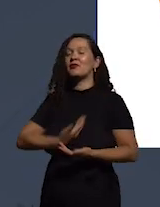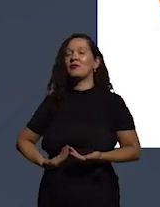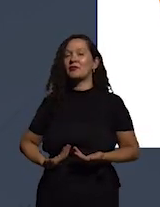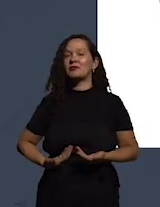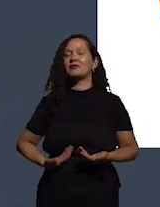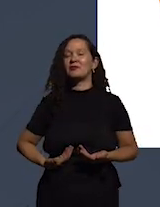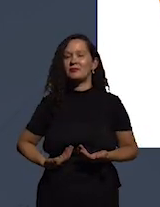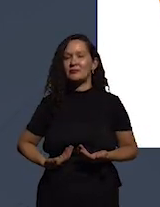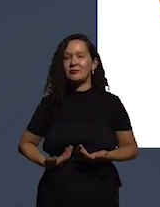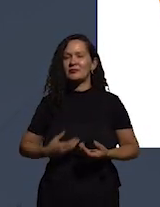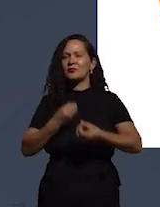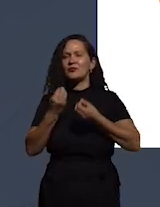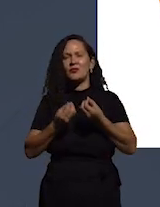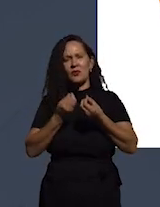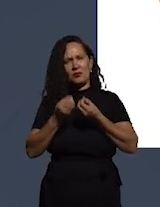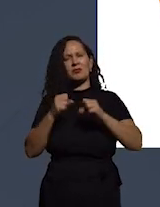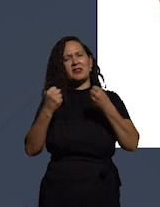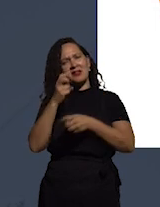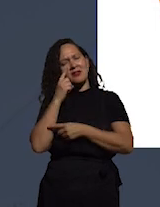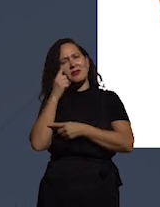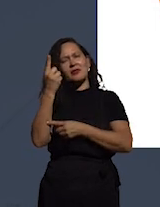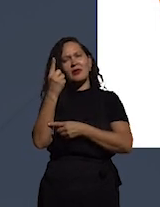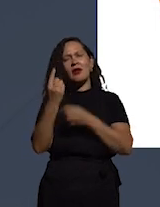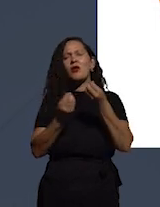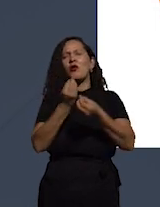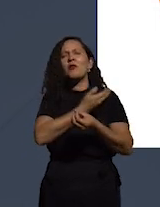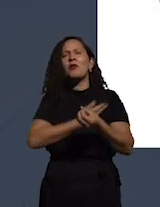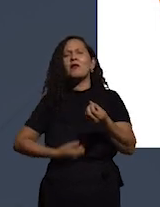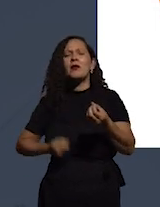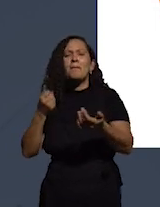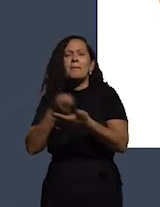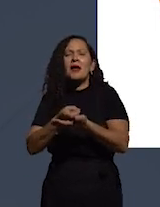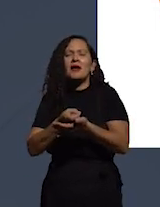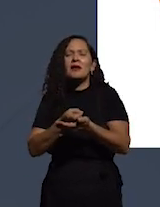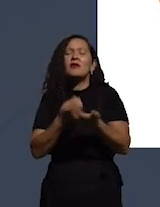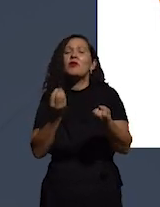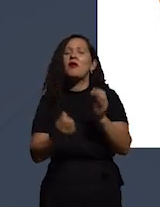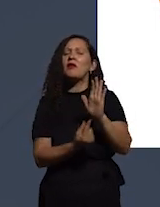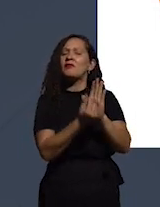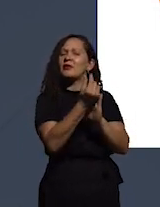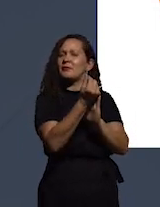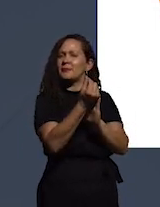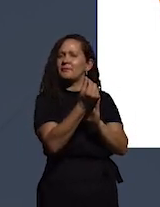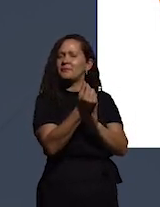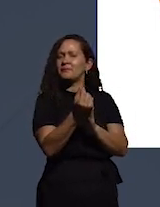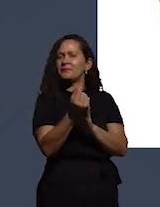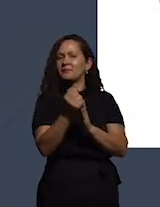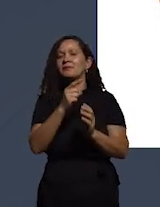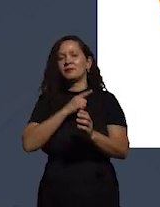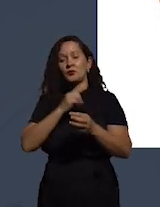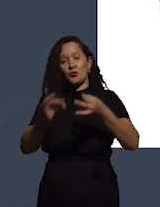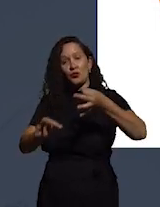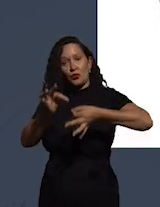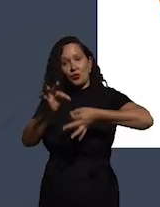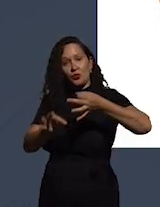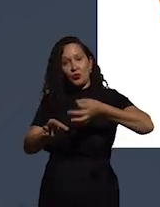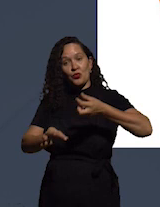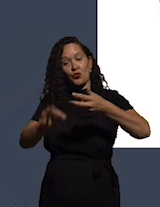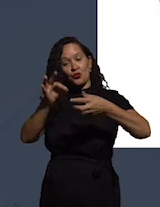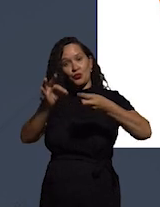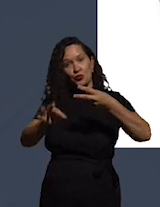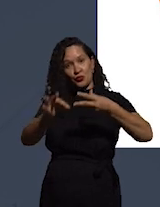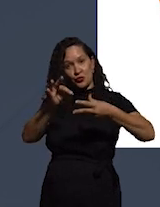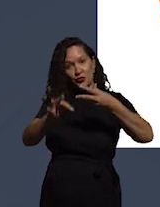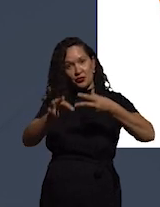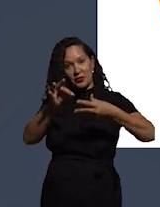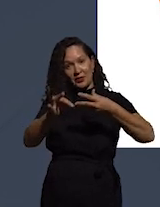alguma visão alguma noção das despesas do governo e aí o que nós temos é um judiciário independente uma